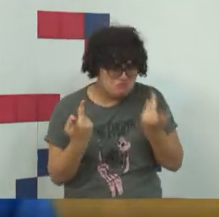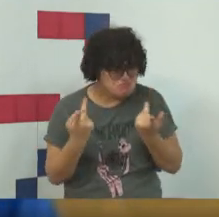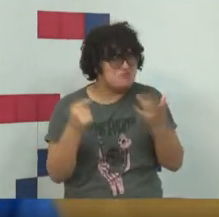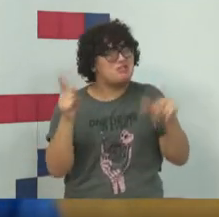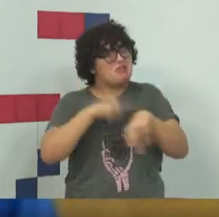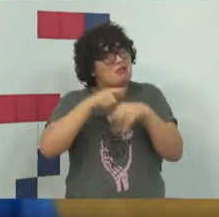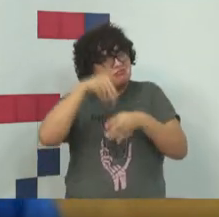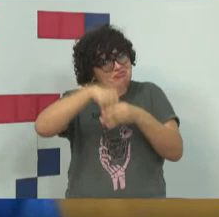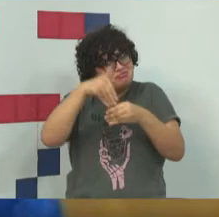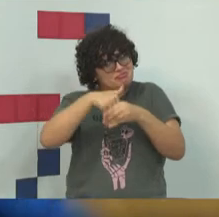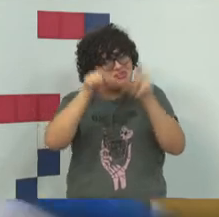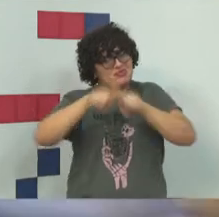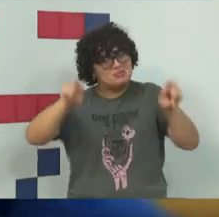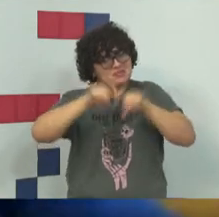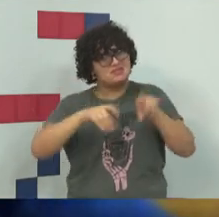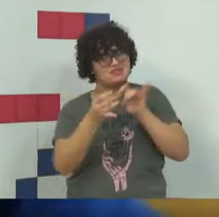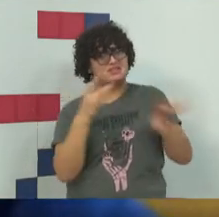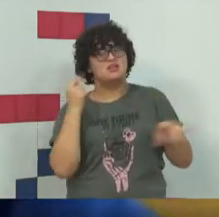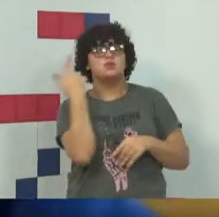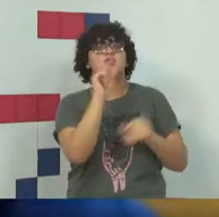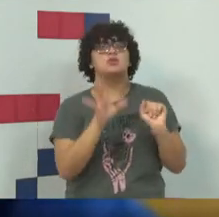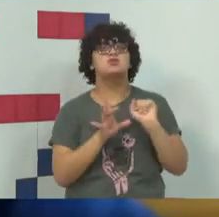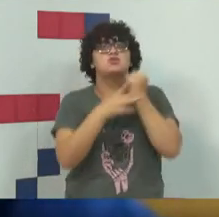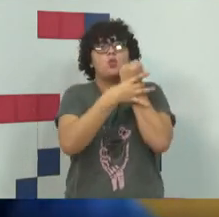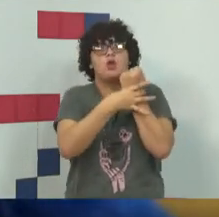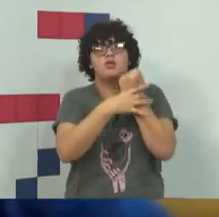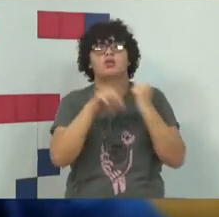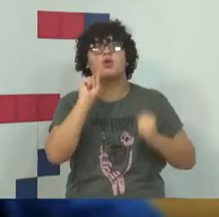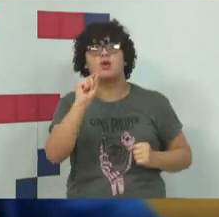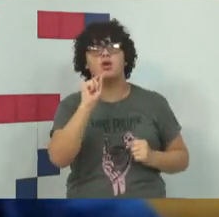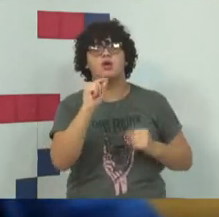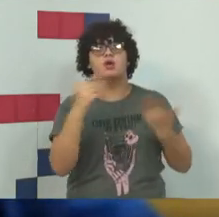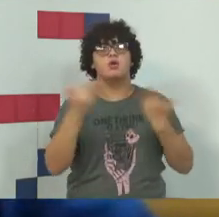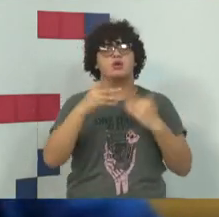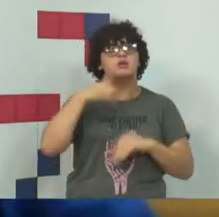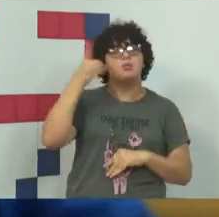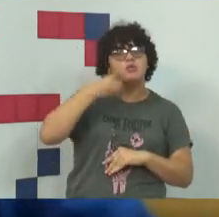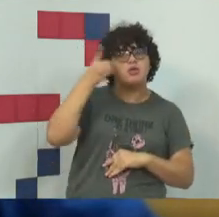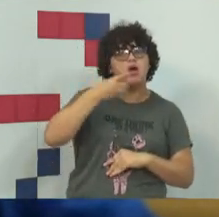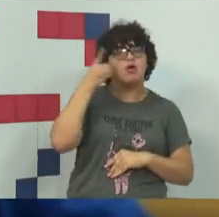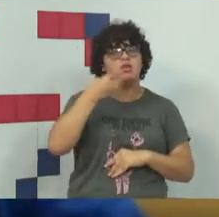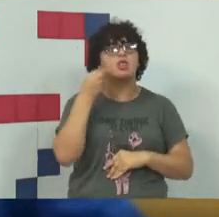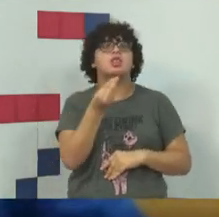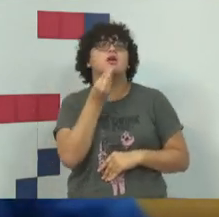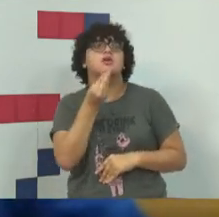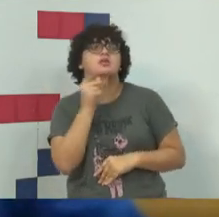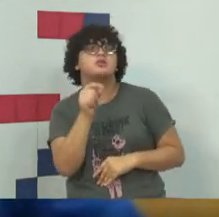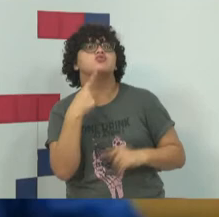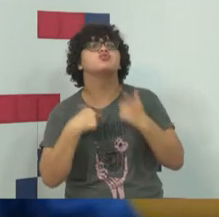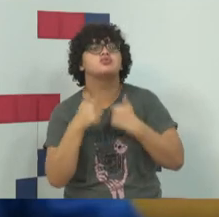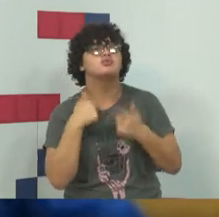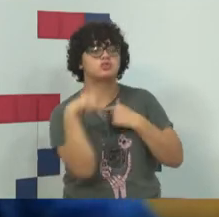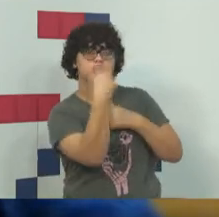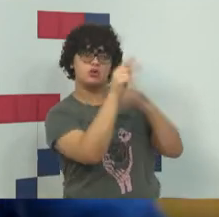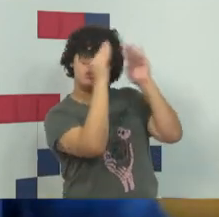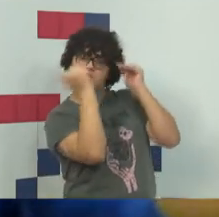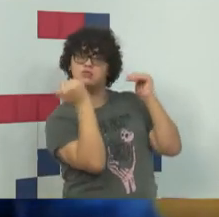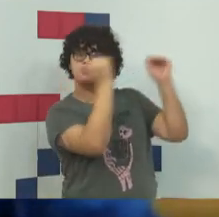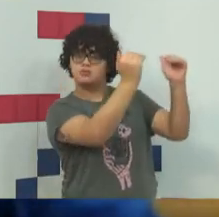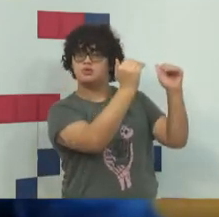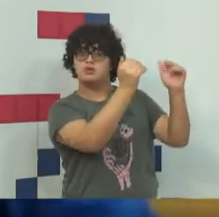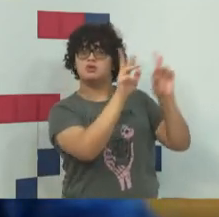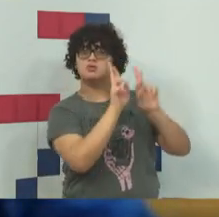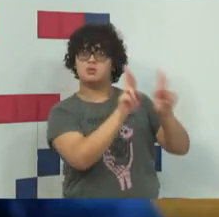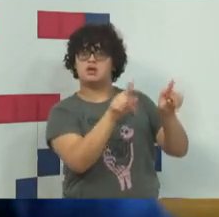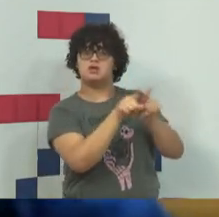democracia, garantir a segurança de que o deputado está tendo a sua vontade respeitada, portanto, a